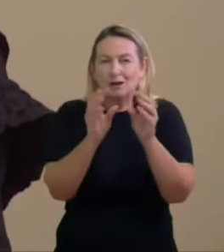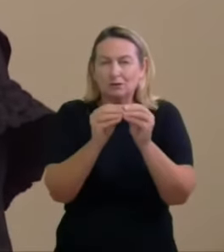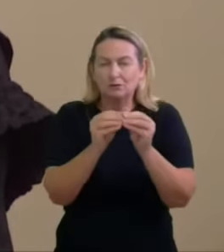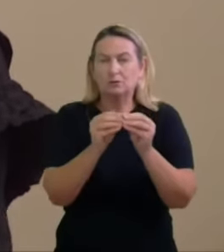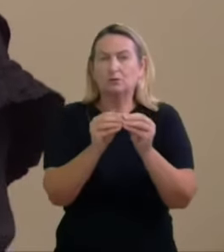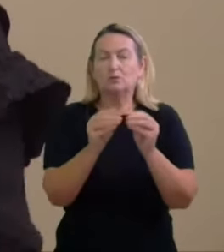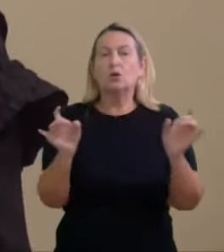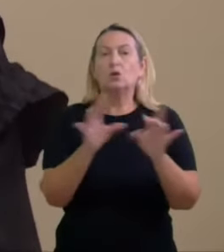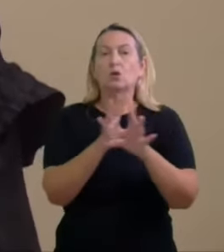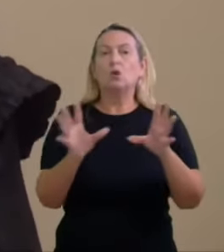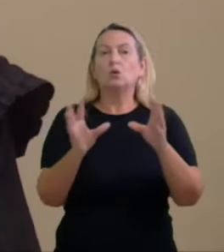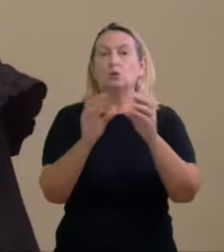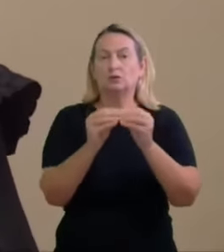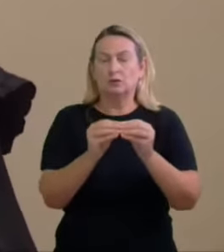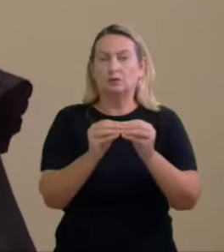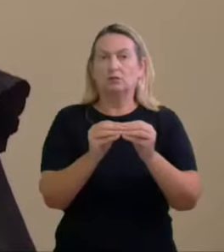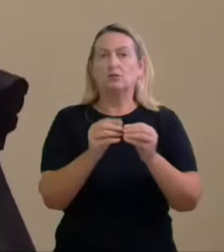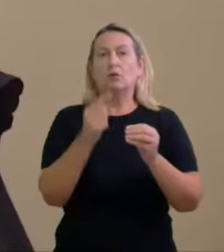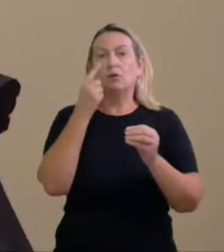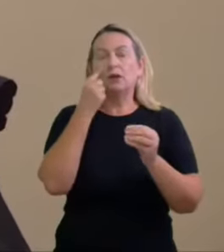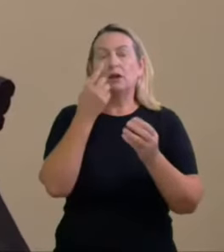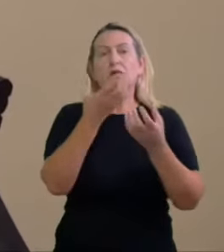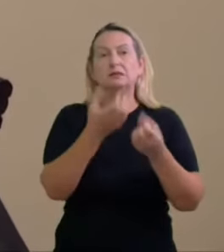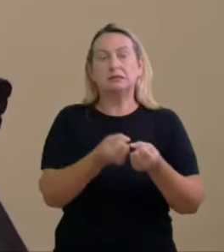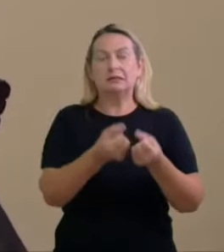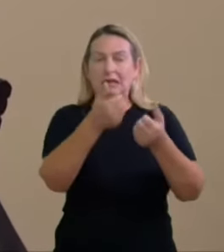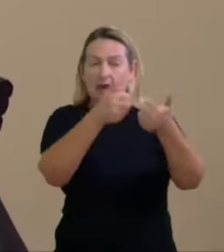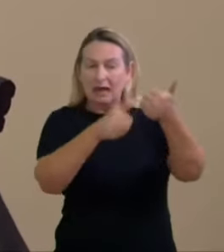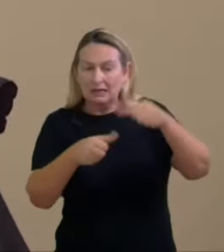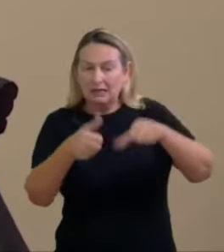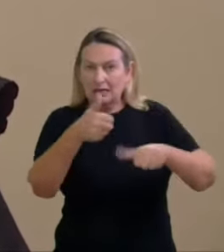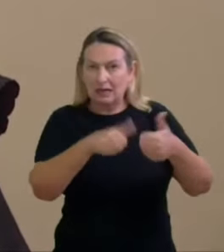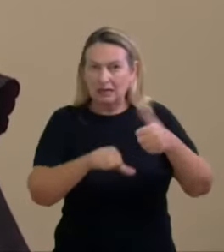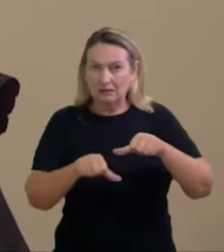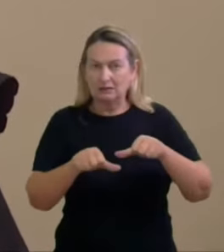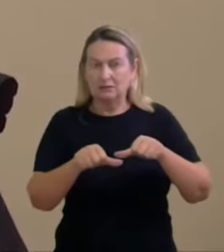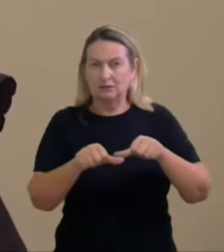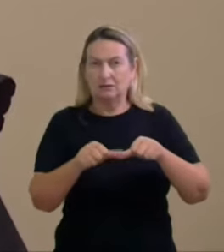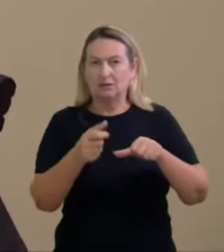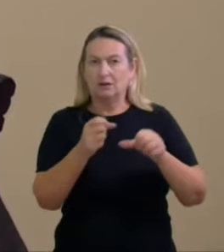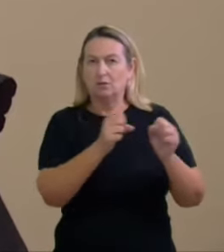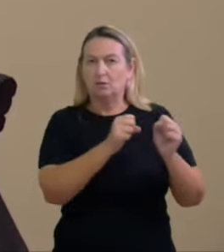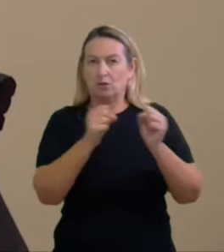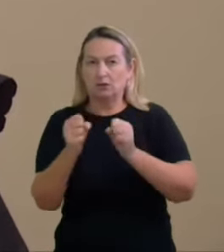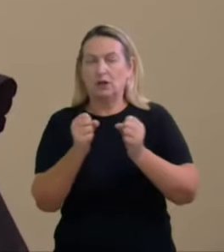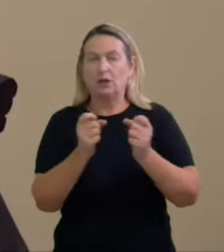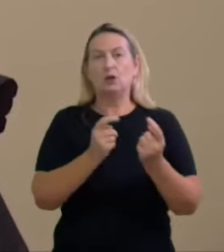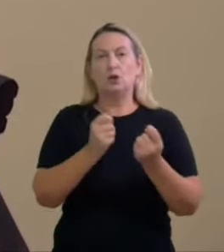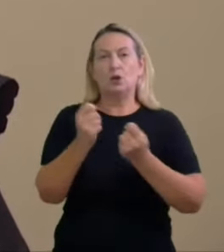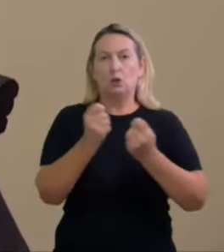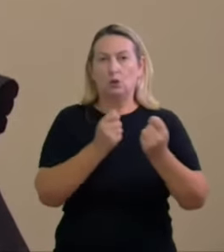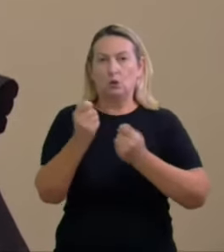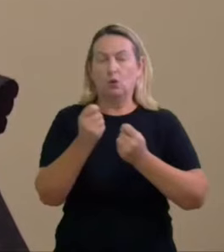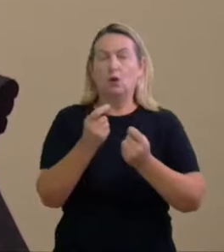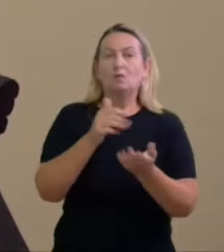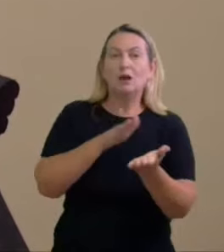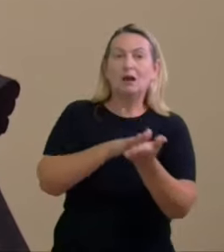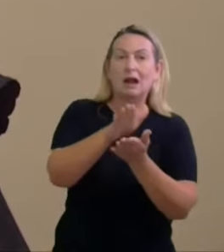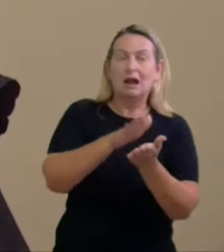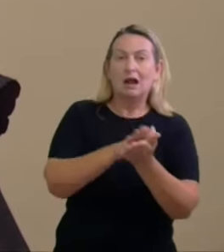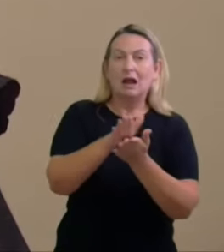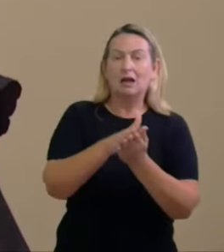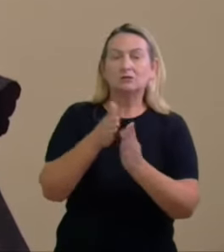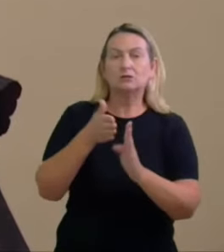devem ser considerados na análise de eventual abuso de poder econômico os gastos efetivados na pré-campanha dos